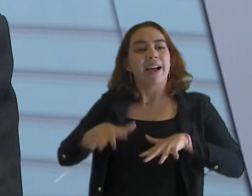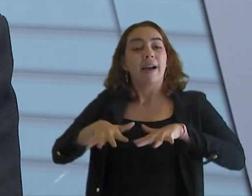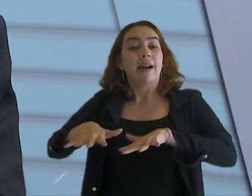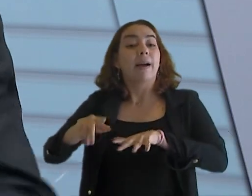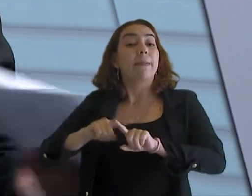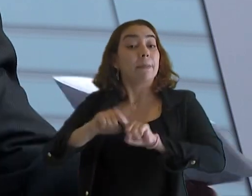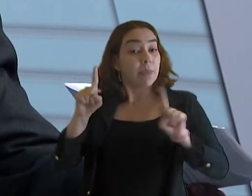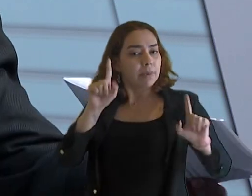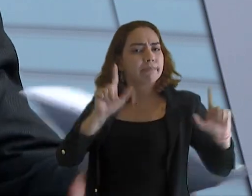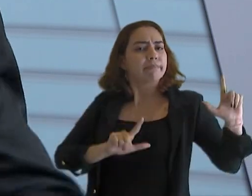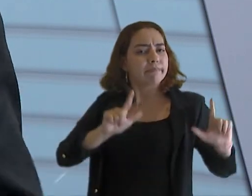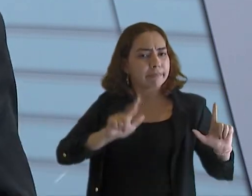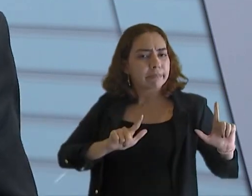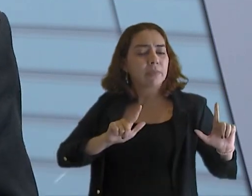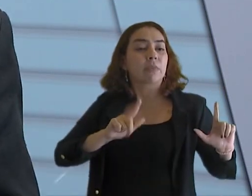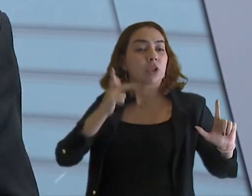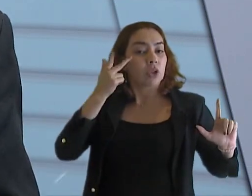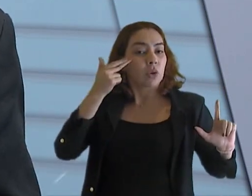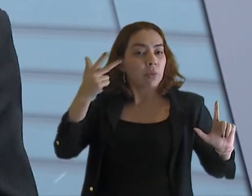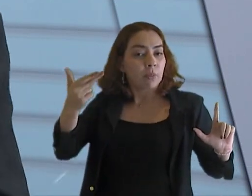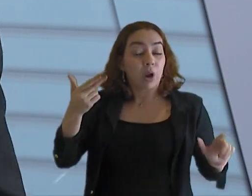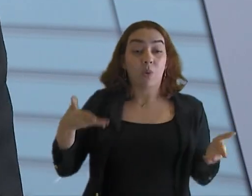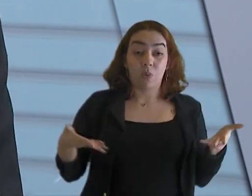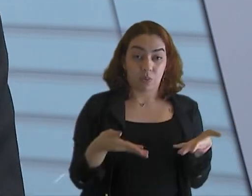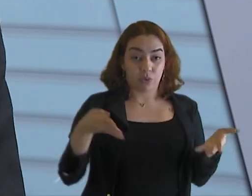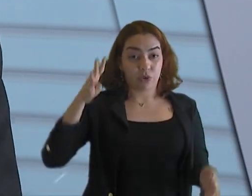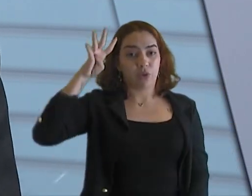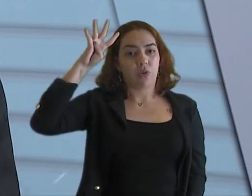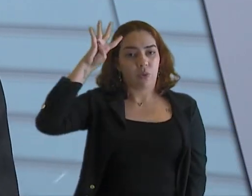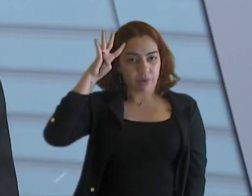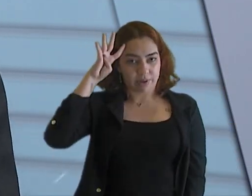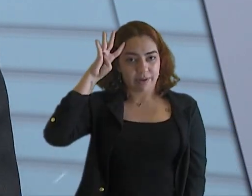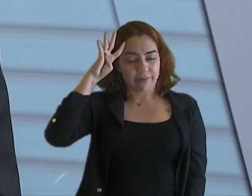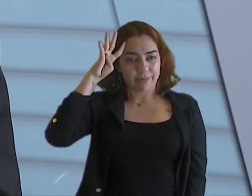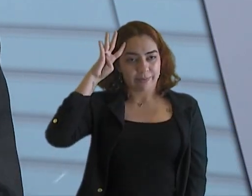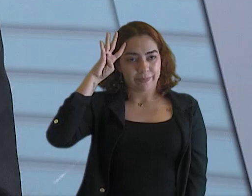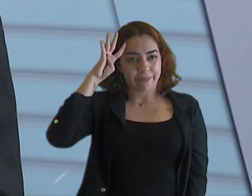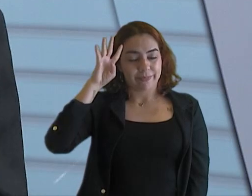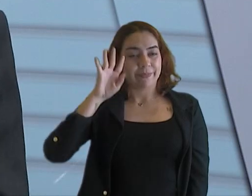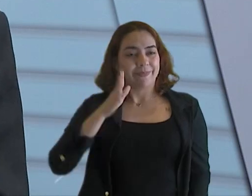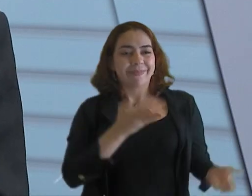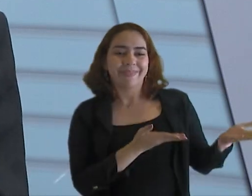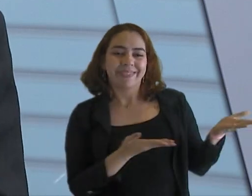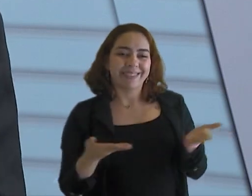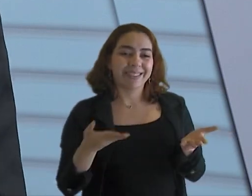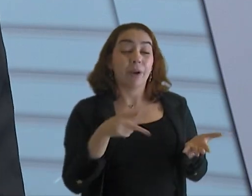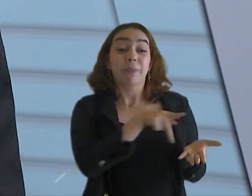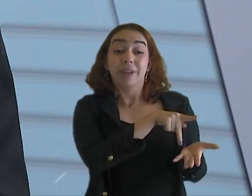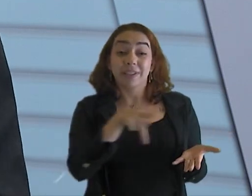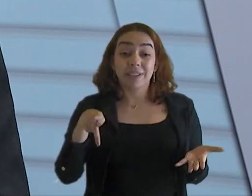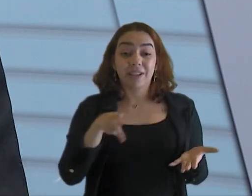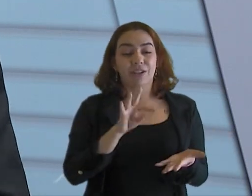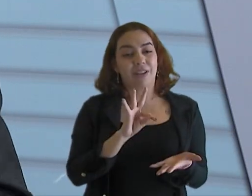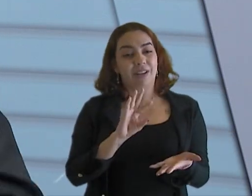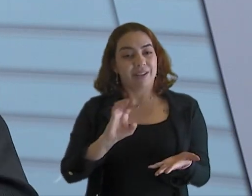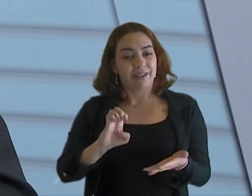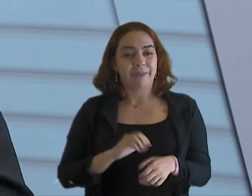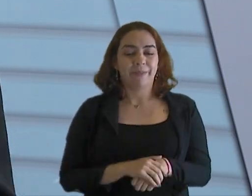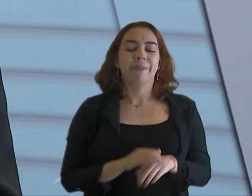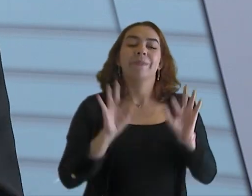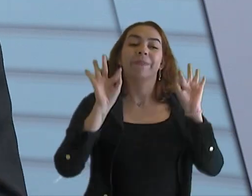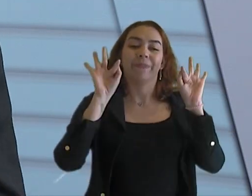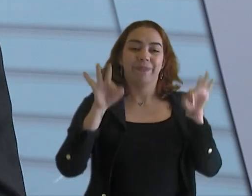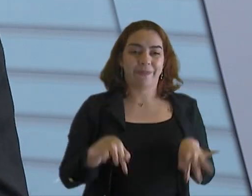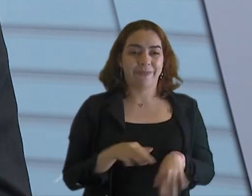Doutor Holden Queiroz, hoje, quarta-feira de cinzas e a gente recebeu o novo presidente do Tribunal de Contas do Estado do Senado. O programa fica por aqui, amanhã